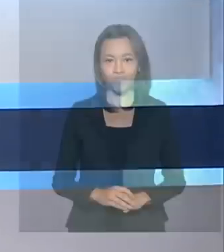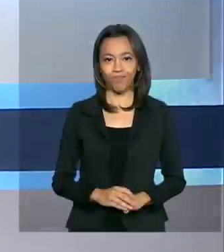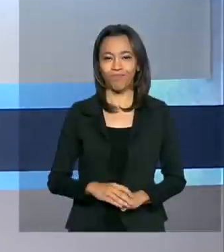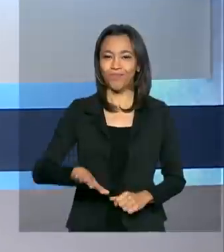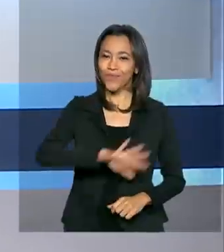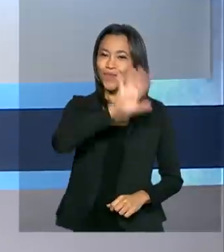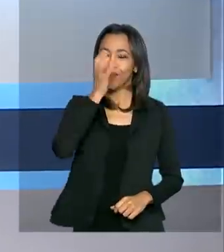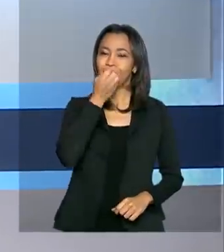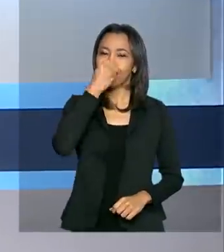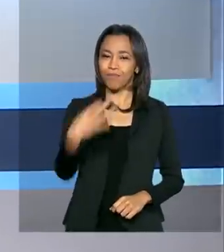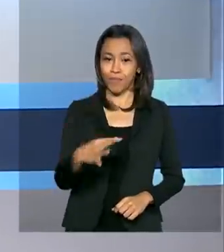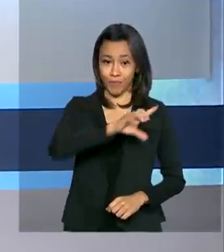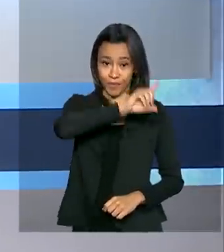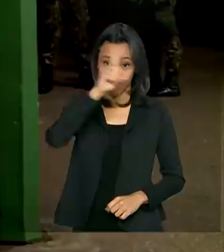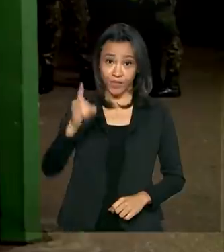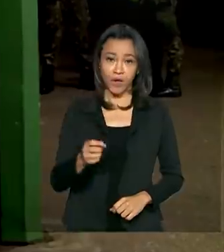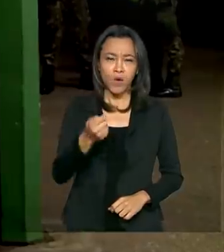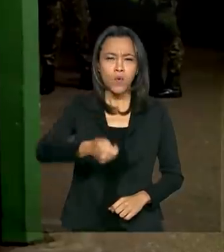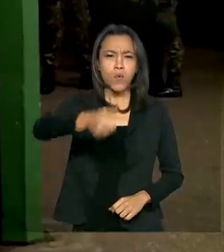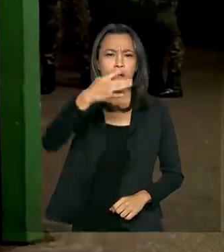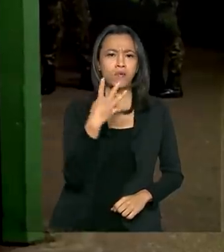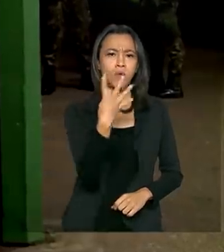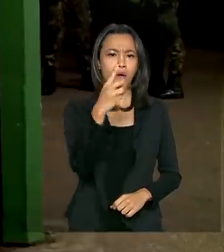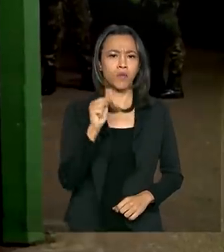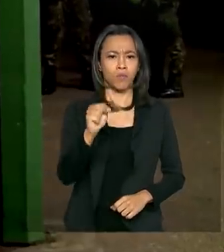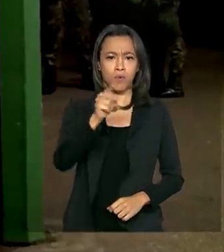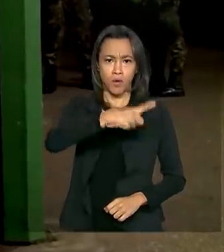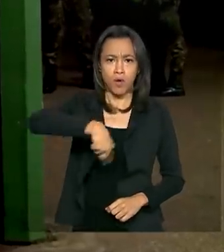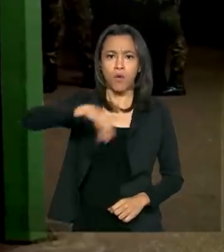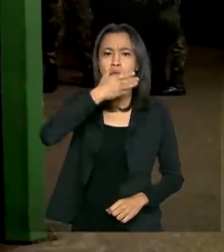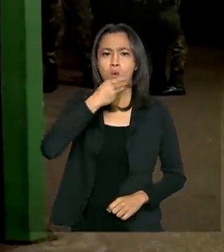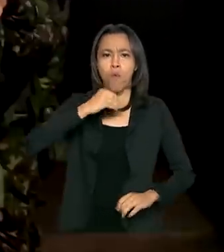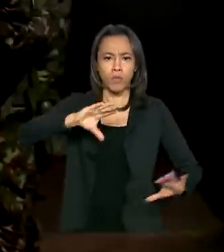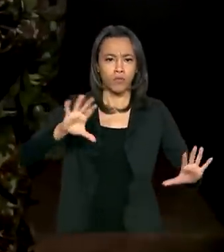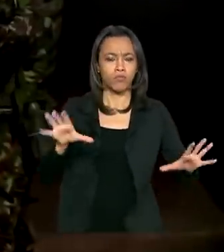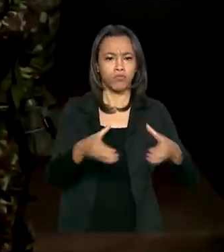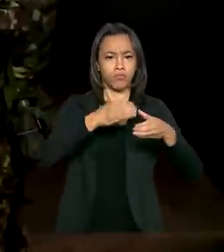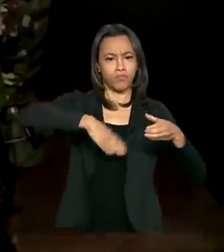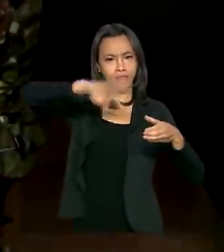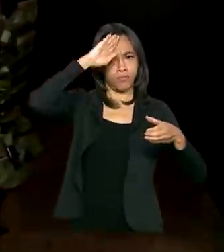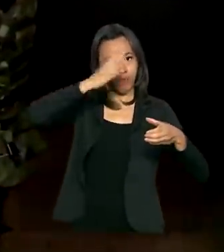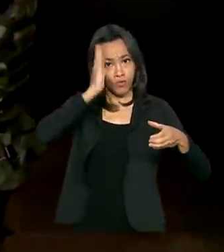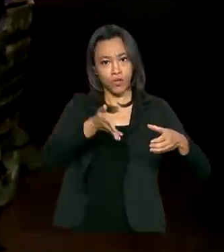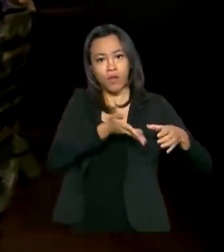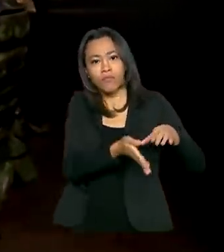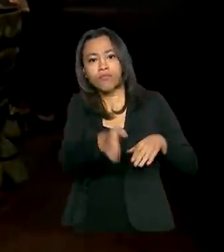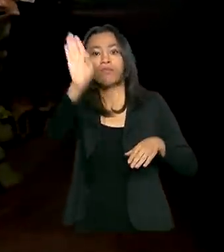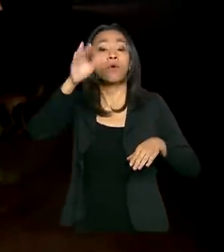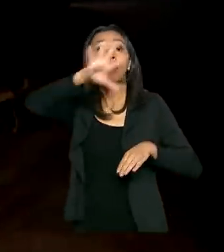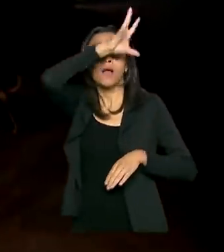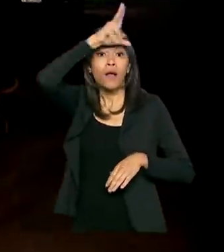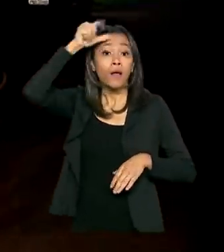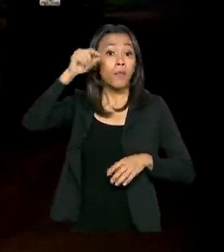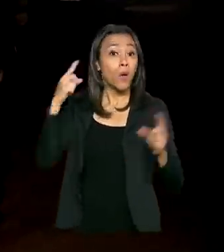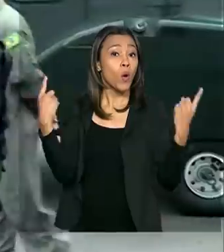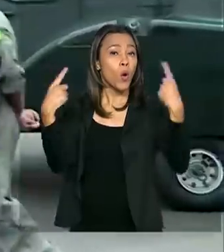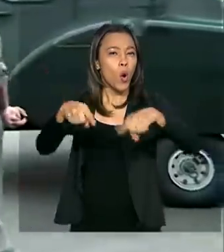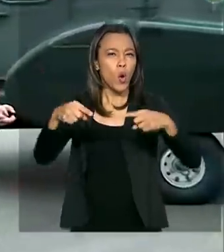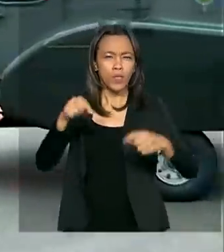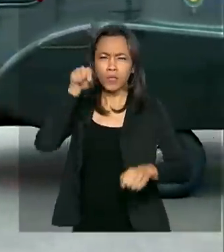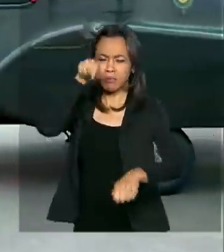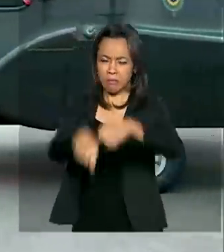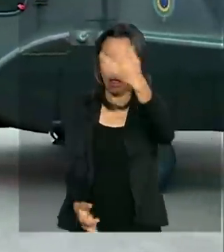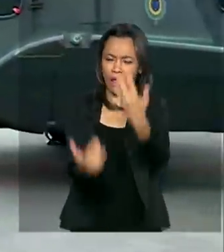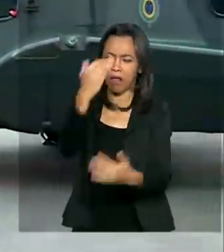Olá, bom dia! Quase 4 mil homens das Forças Armadas estão na Amazônia para combater o desmatamento ilegal e